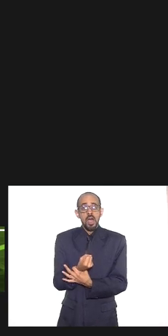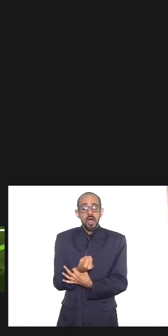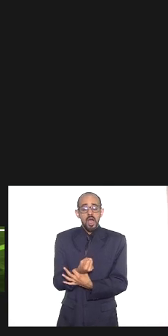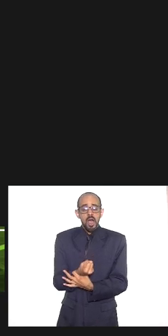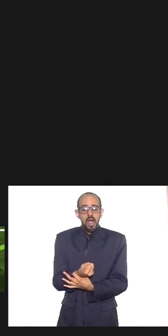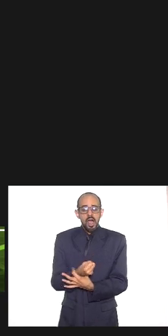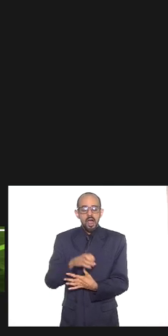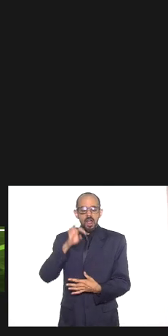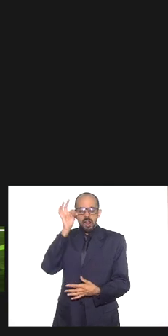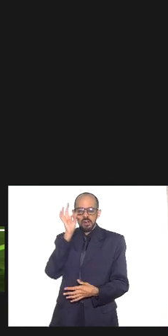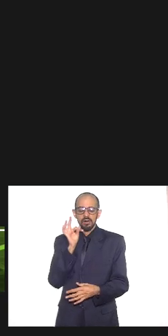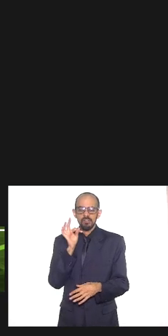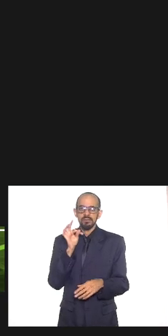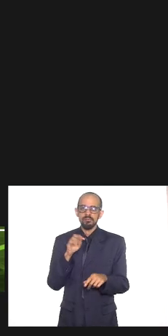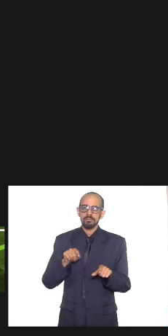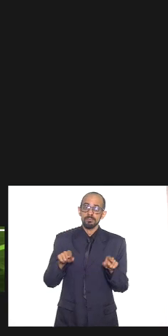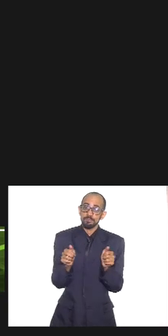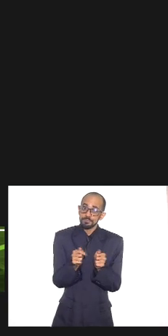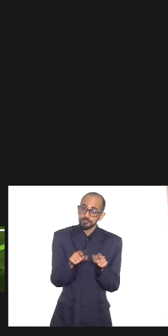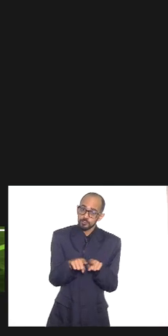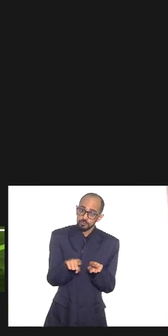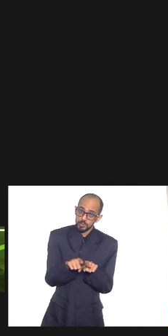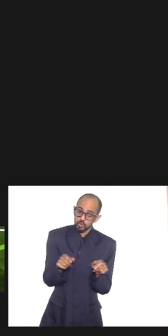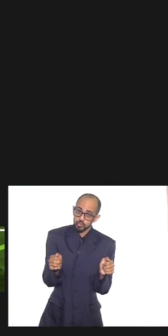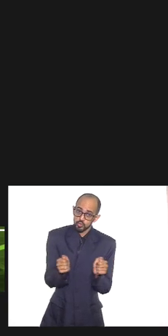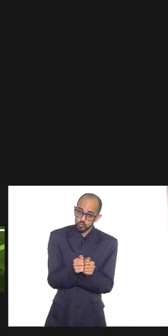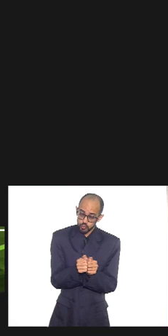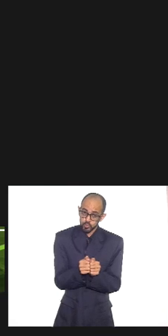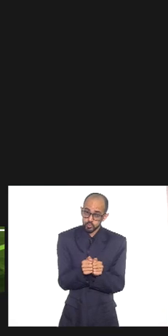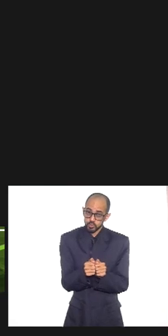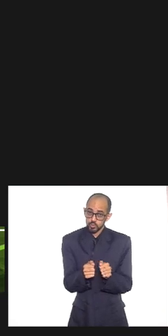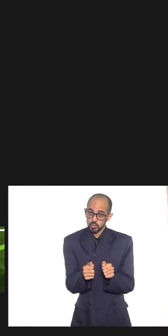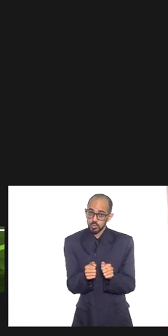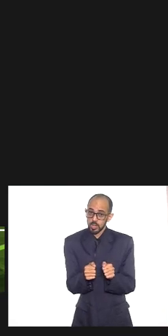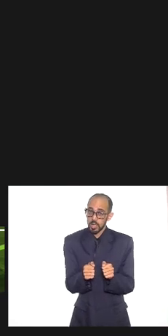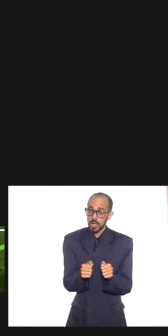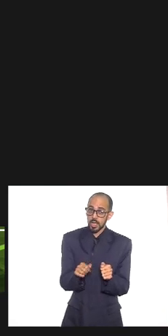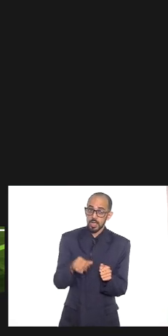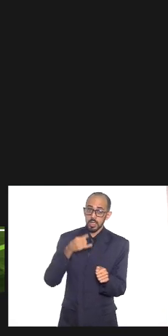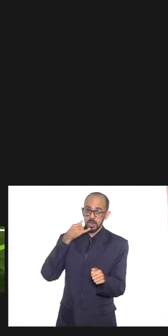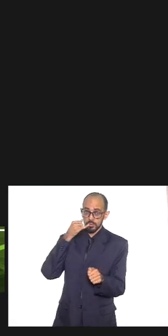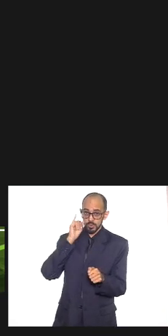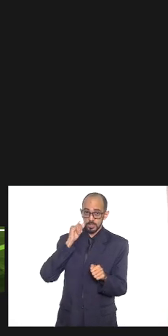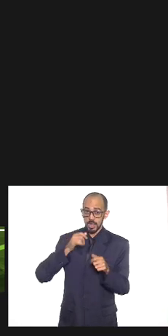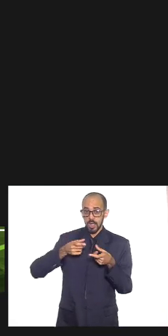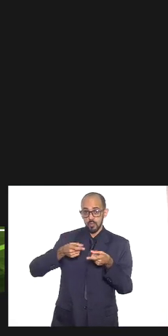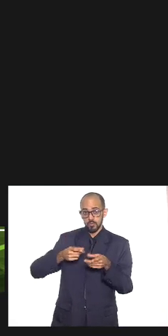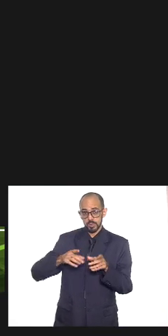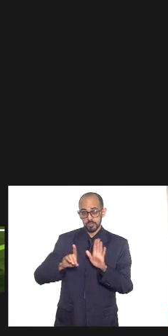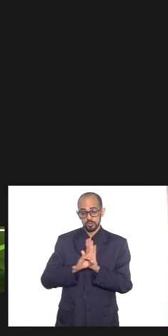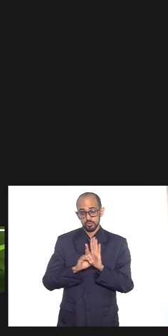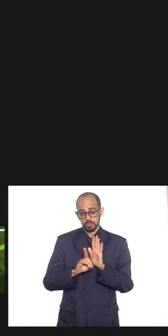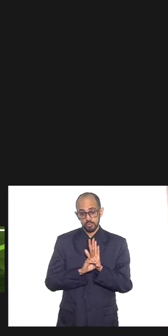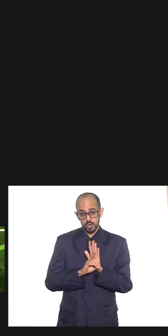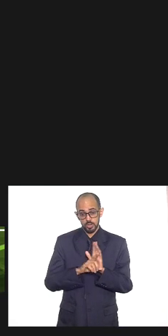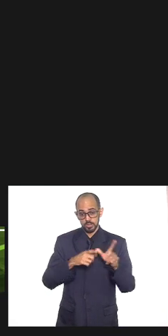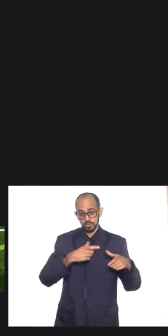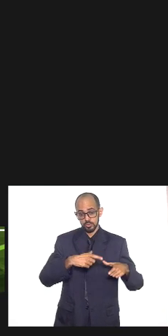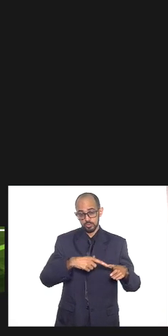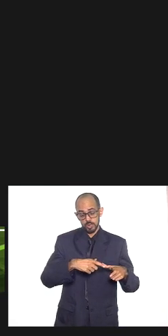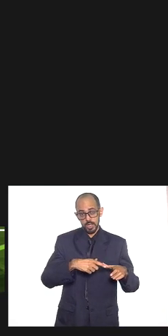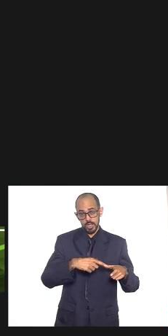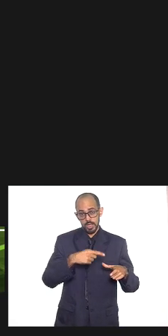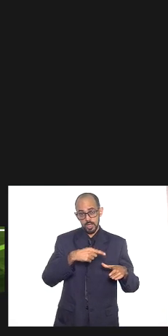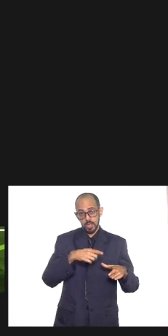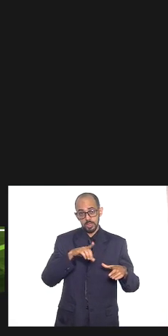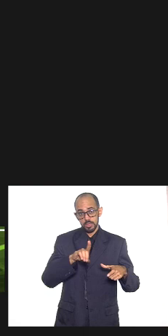testemunha em paralelo a isso a repressão ao tráfico naquela localidade a DECOD é